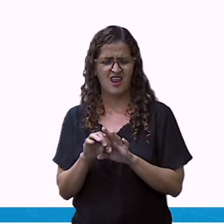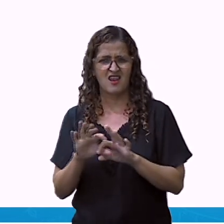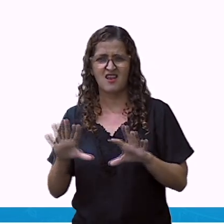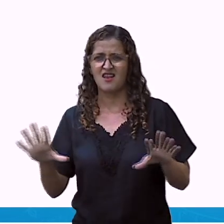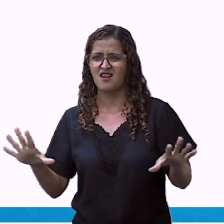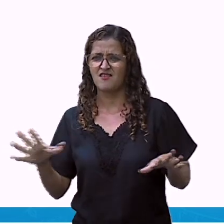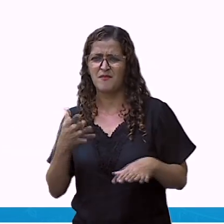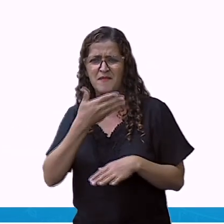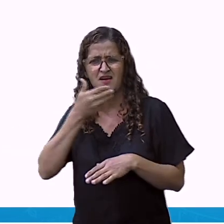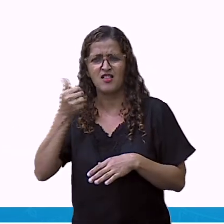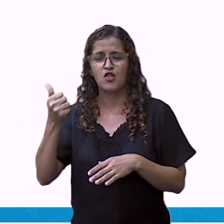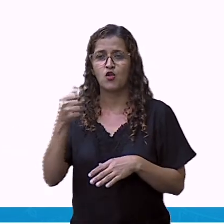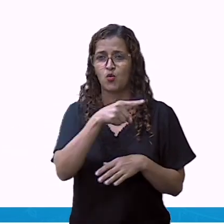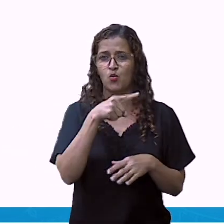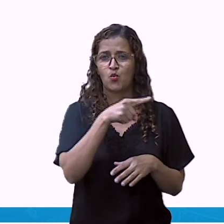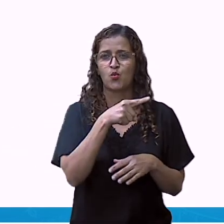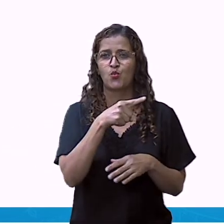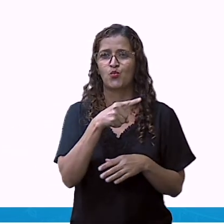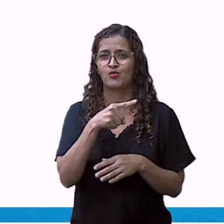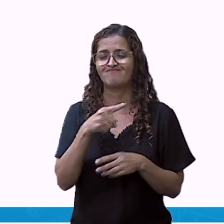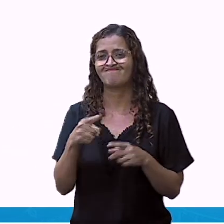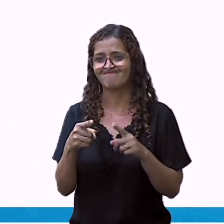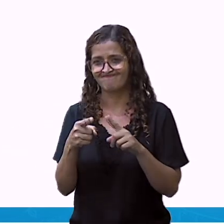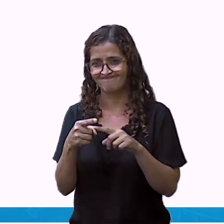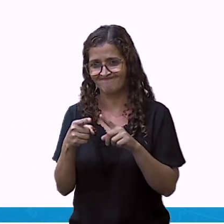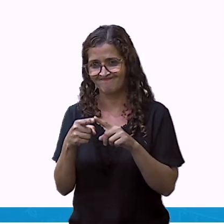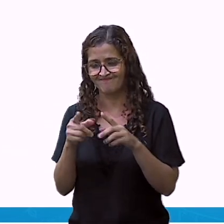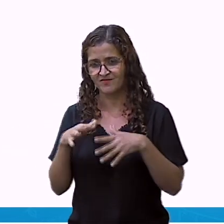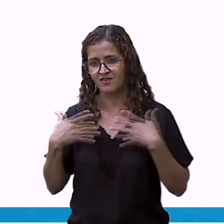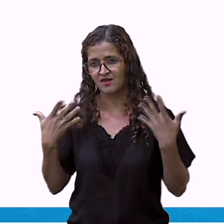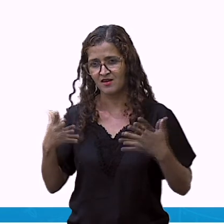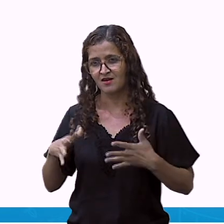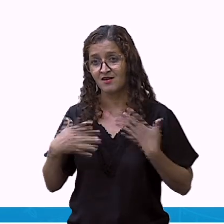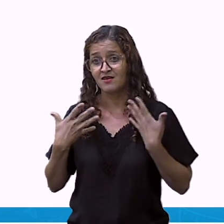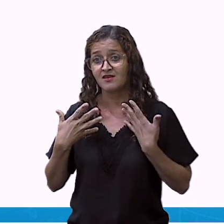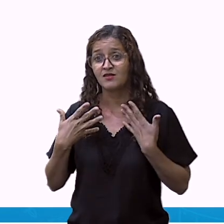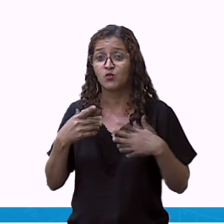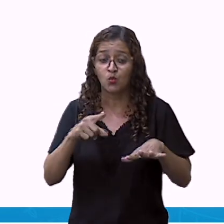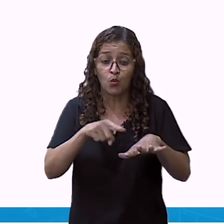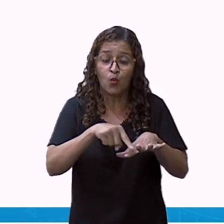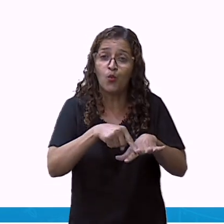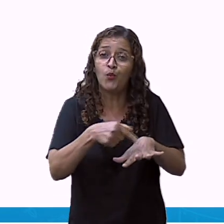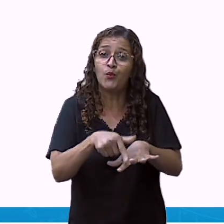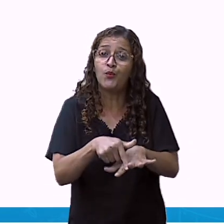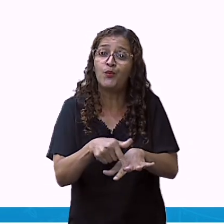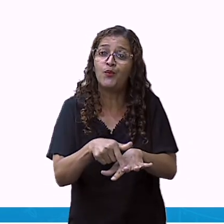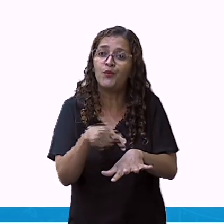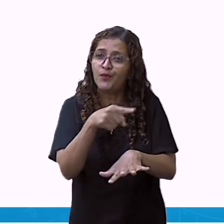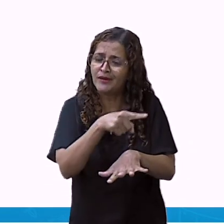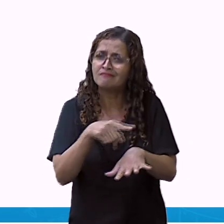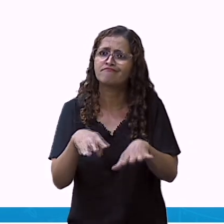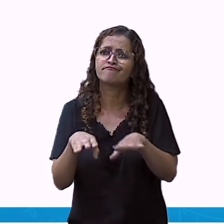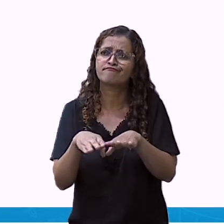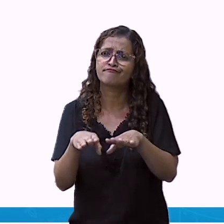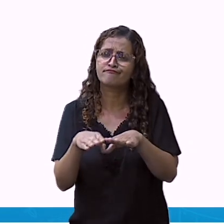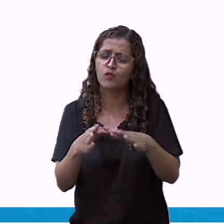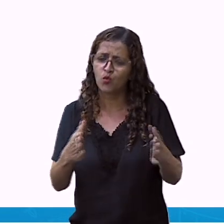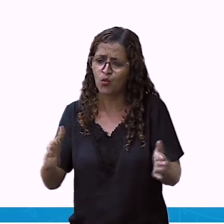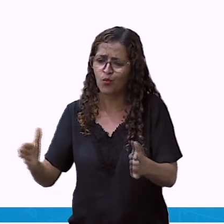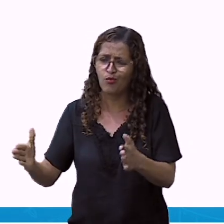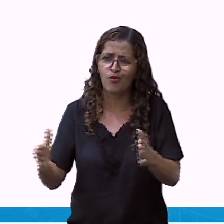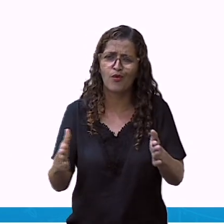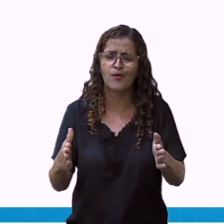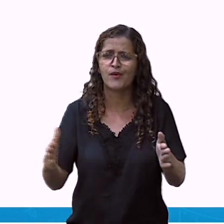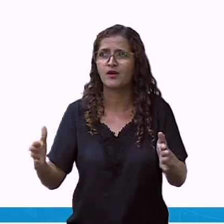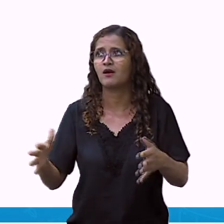verão. E o chinelo? A gente usa também, procura mais no verão, porque a gente